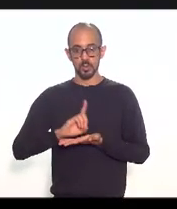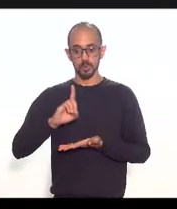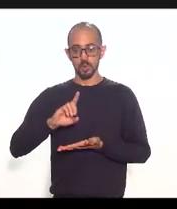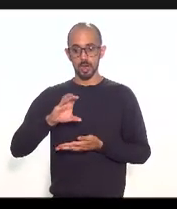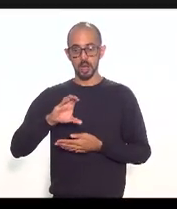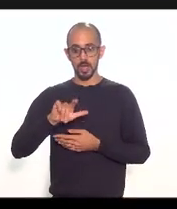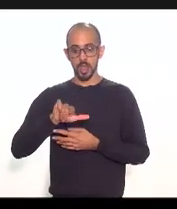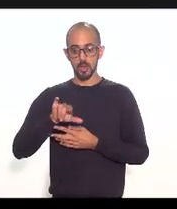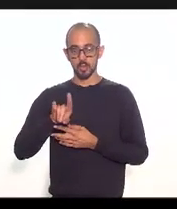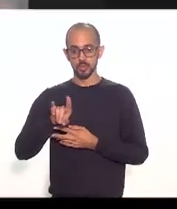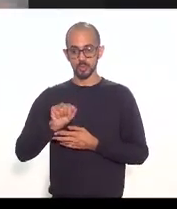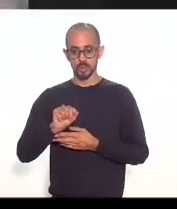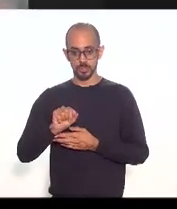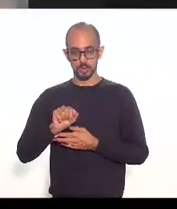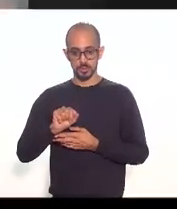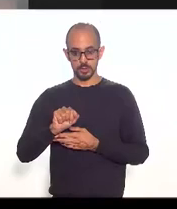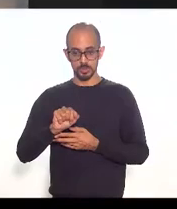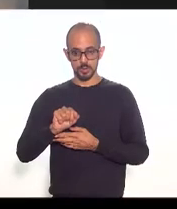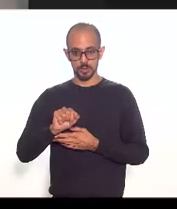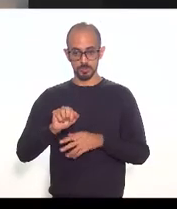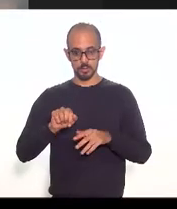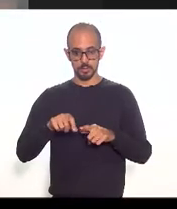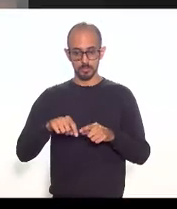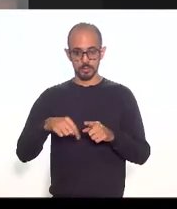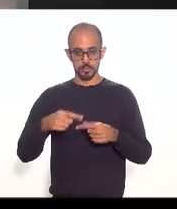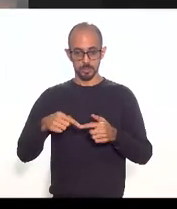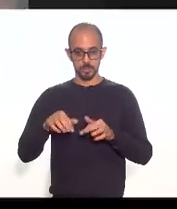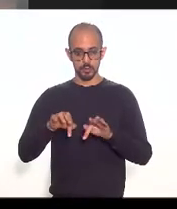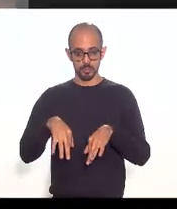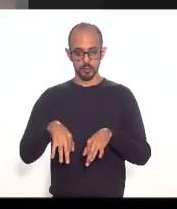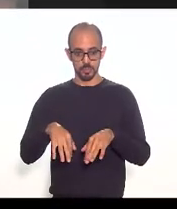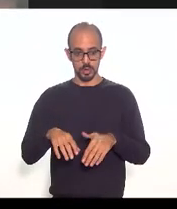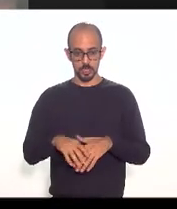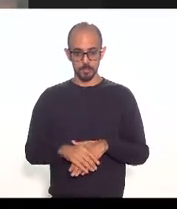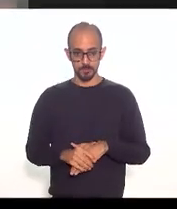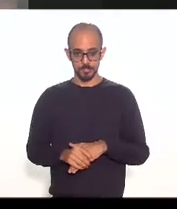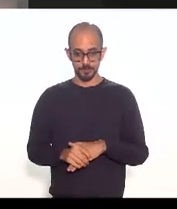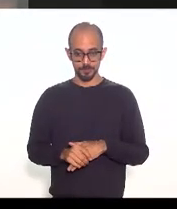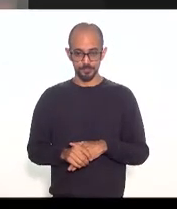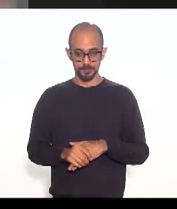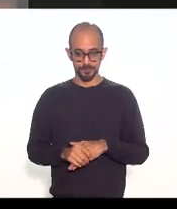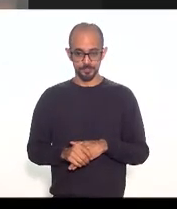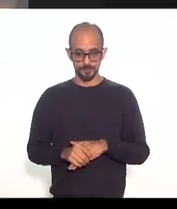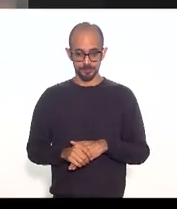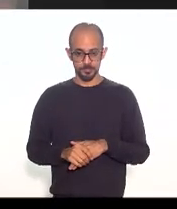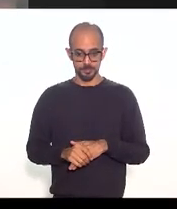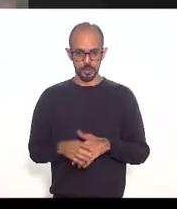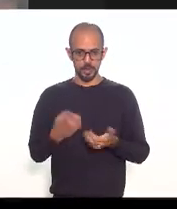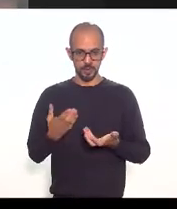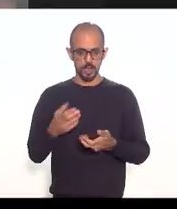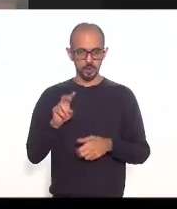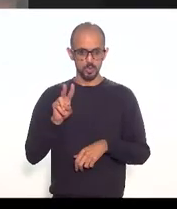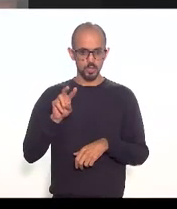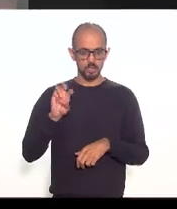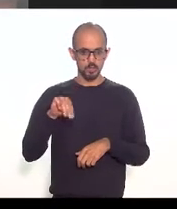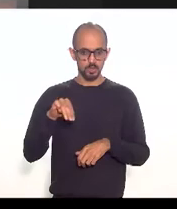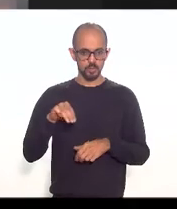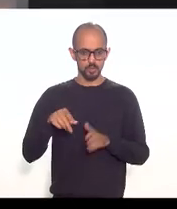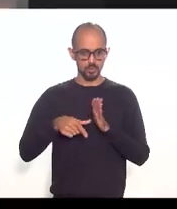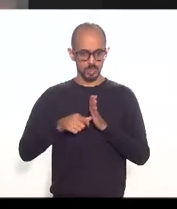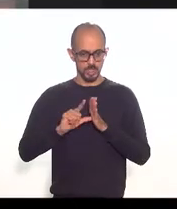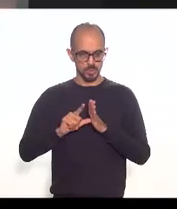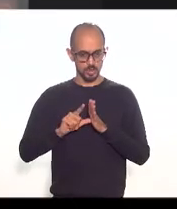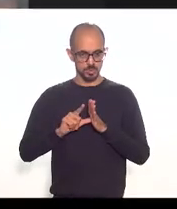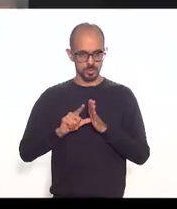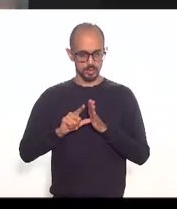pra gente encerrar deputado deputado eu queria só dois minutos antes de encerrar depois deixando a doutora